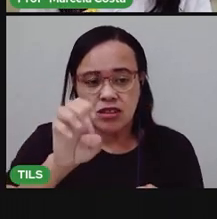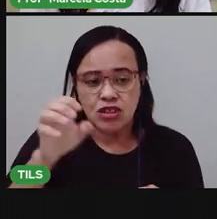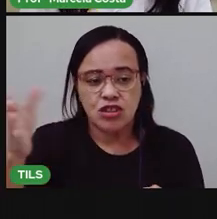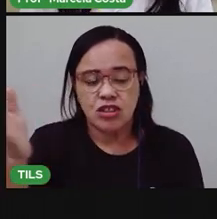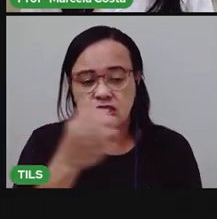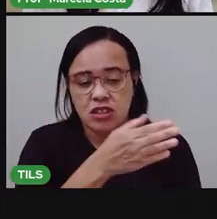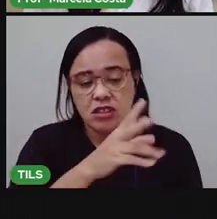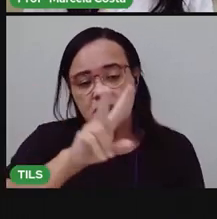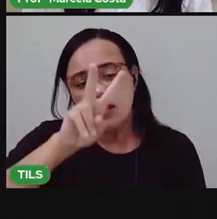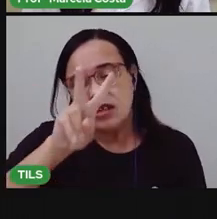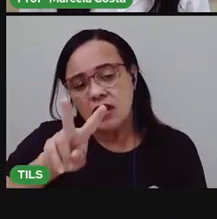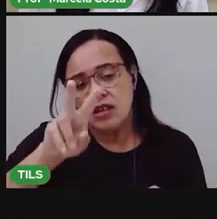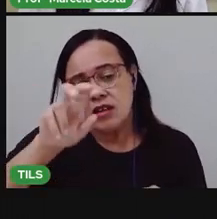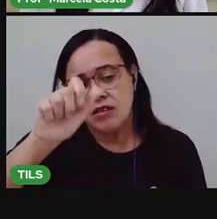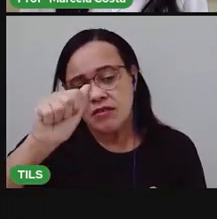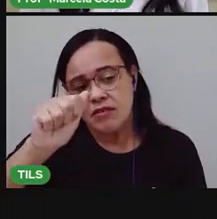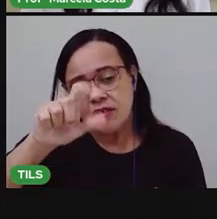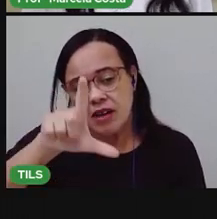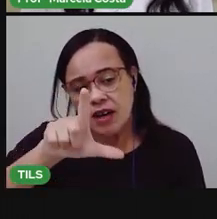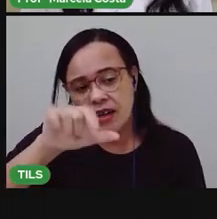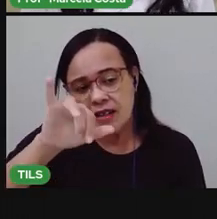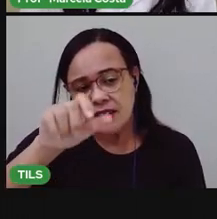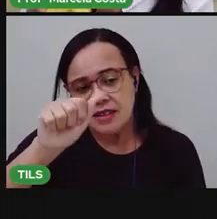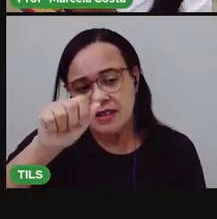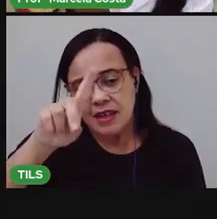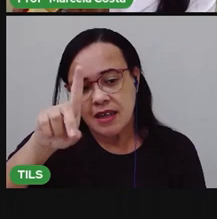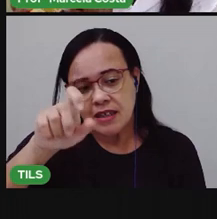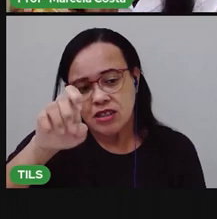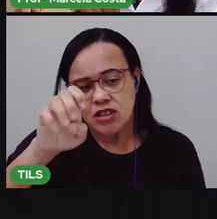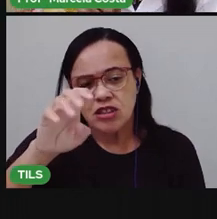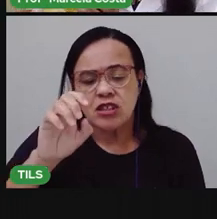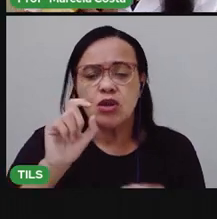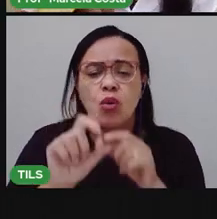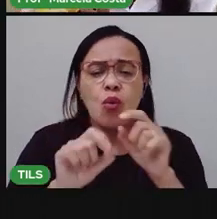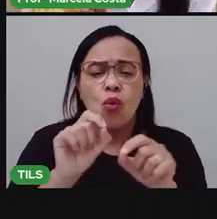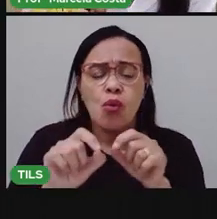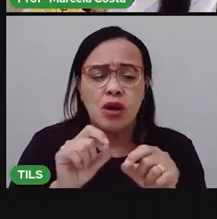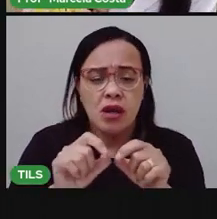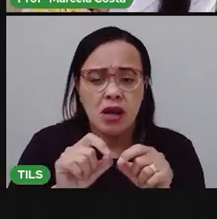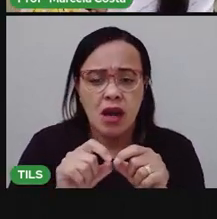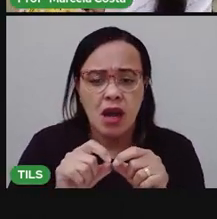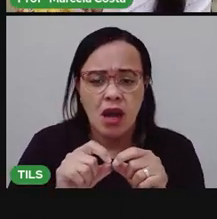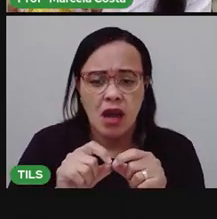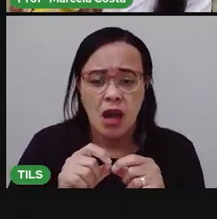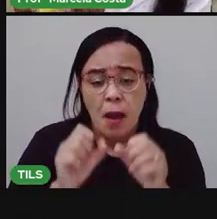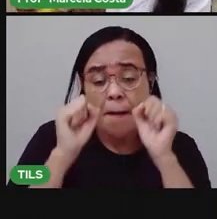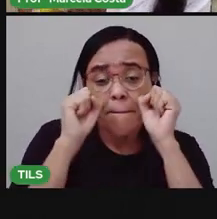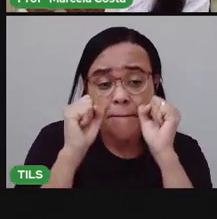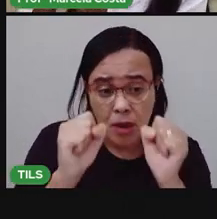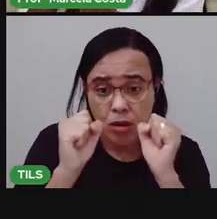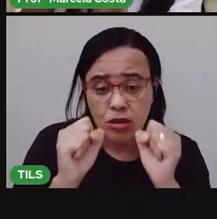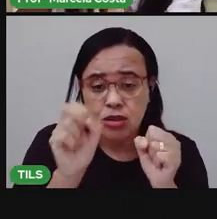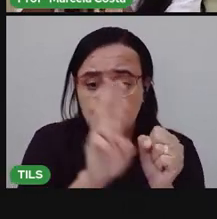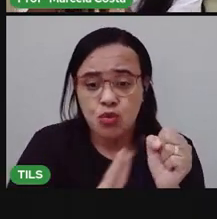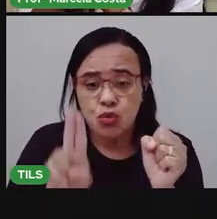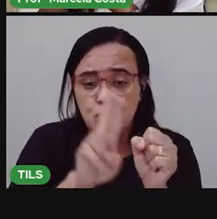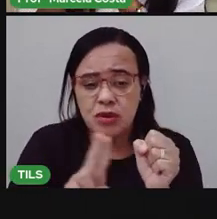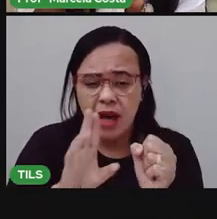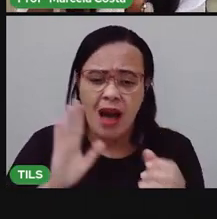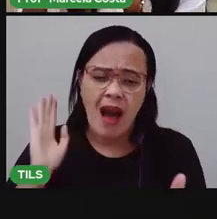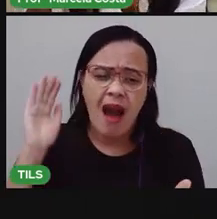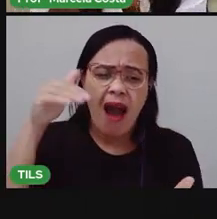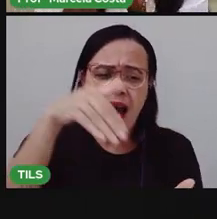Ó, já achei aqui na minha caixa, né? De 1 milho de milho, eu já encontrei aqui,